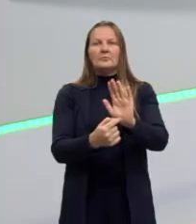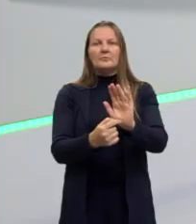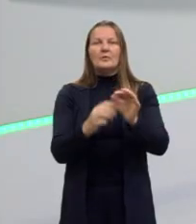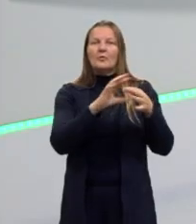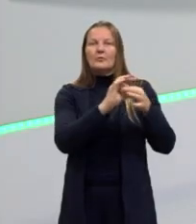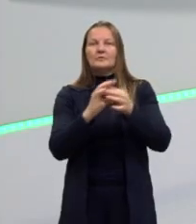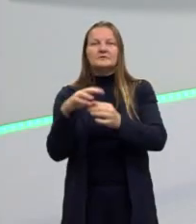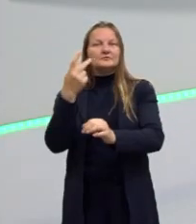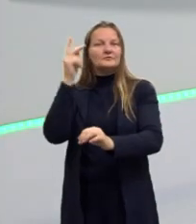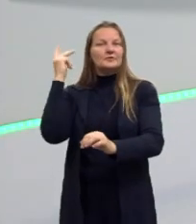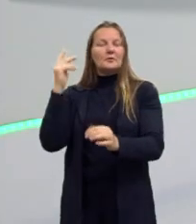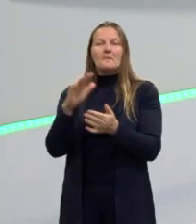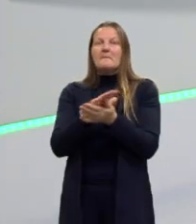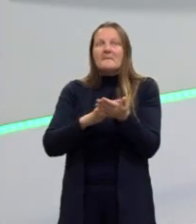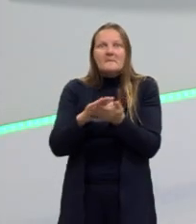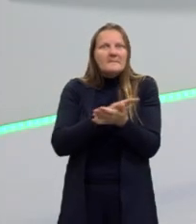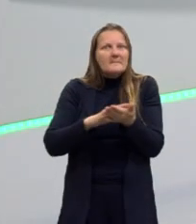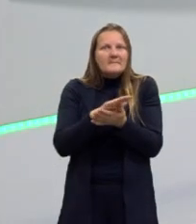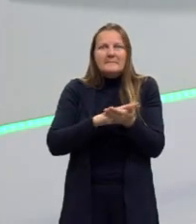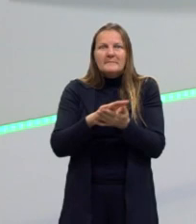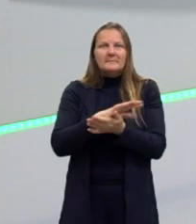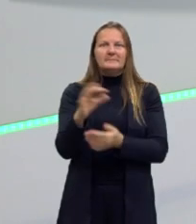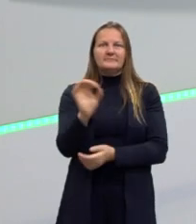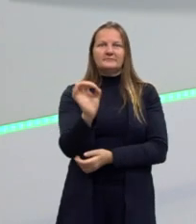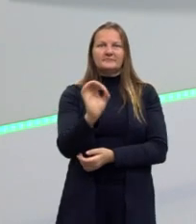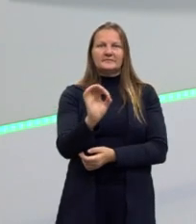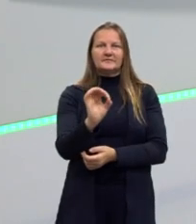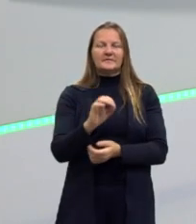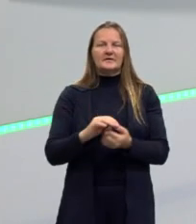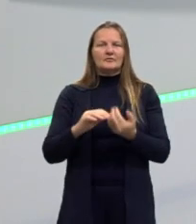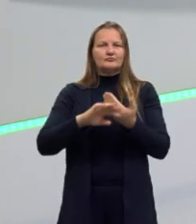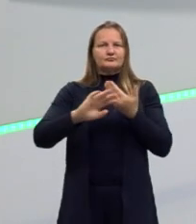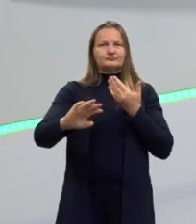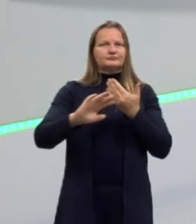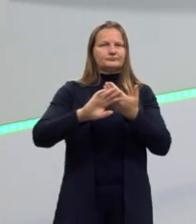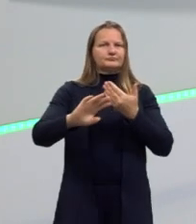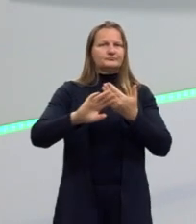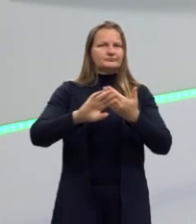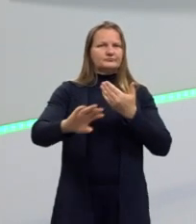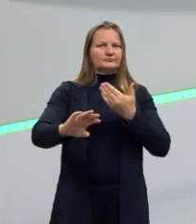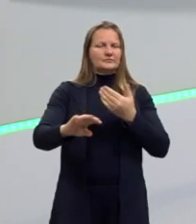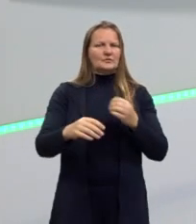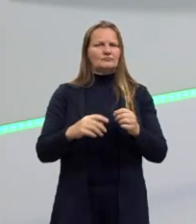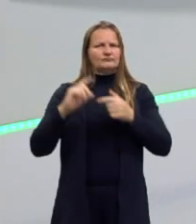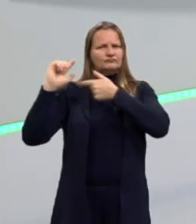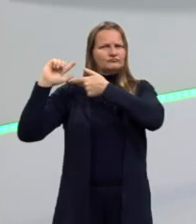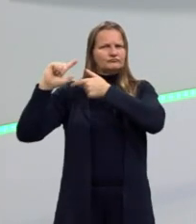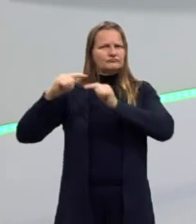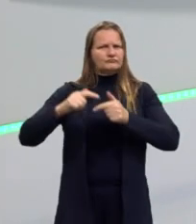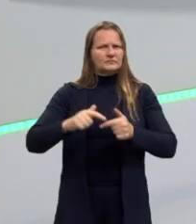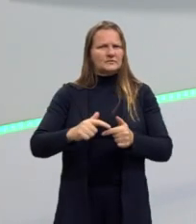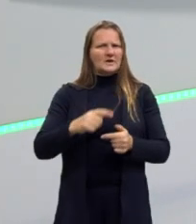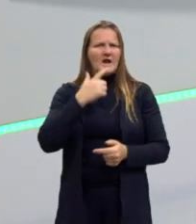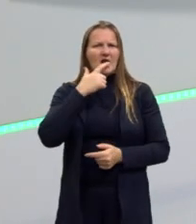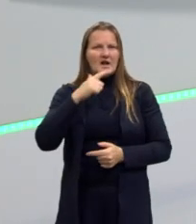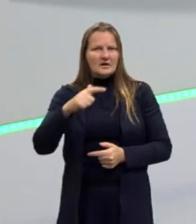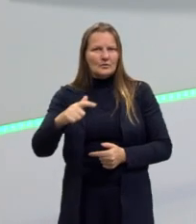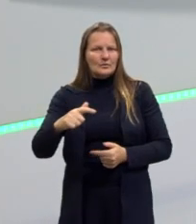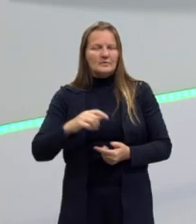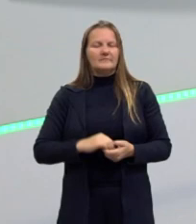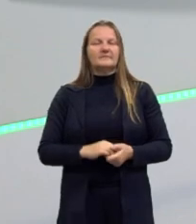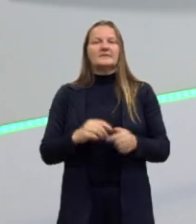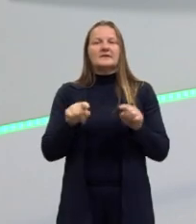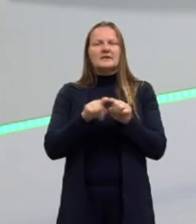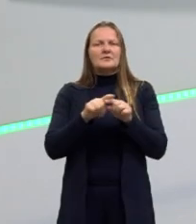contexto histórico, mas, ao mesmo tempo, ele está ali falando de uma coisa que é bem conservadora, que a língua. Então, tem um